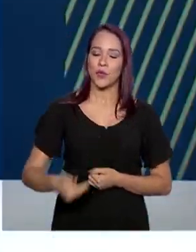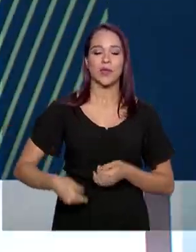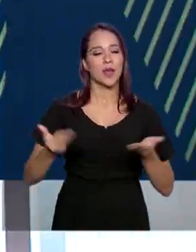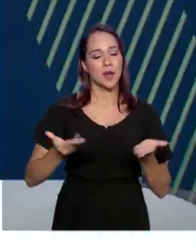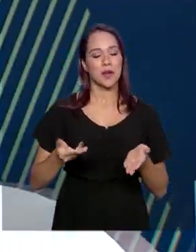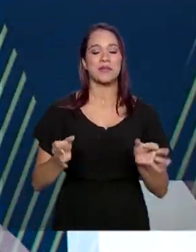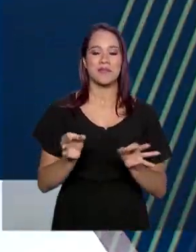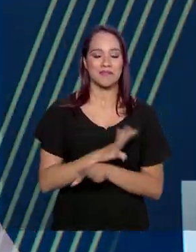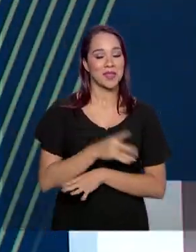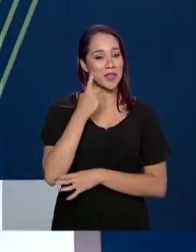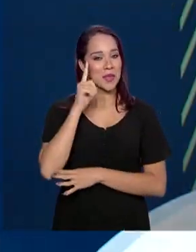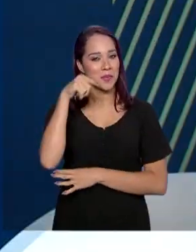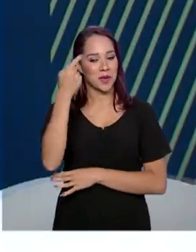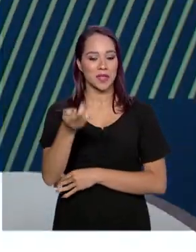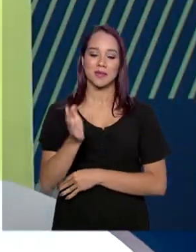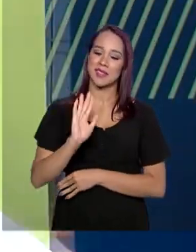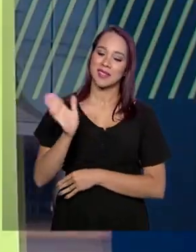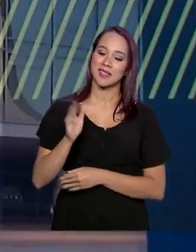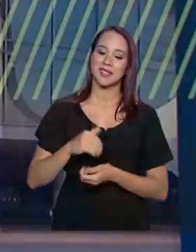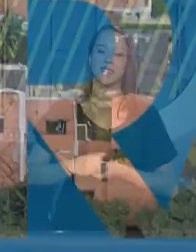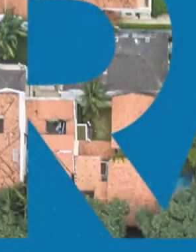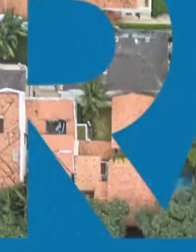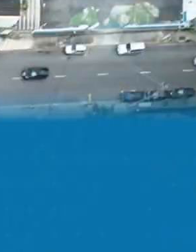fica por aqui. Até a próxima edição.